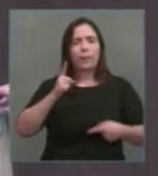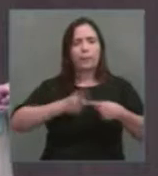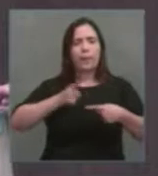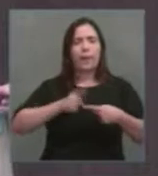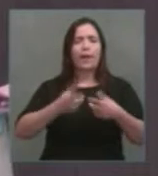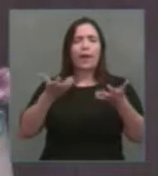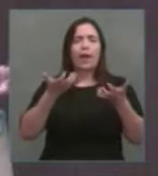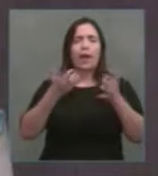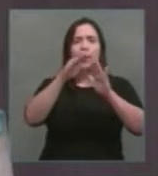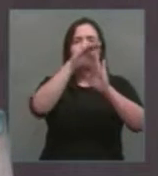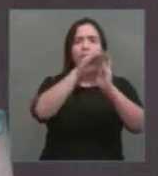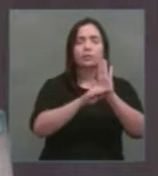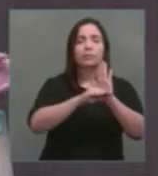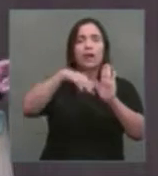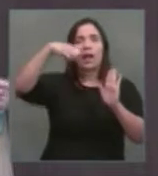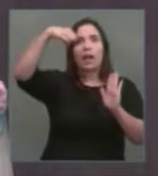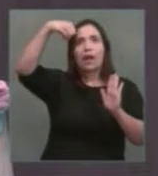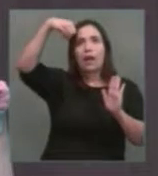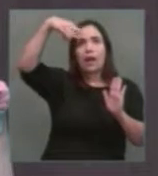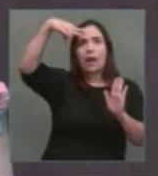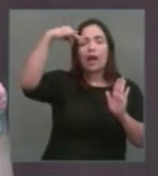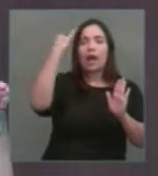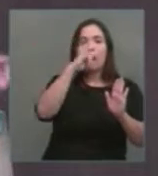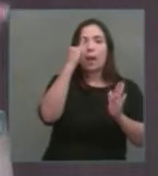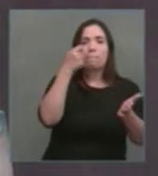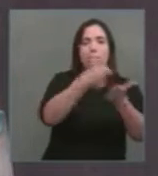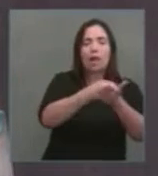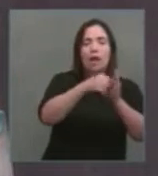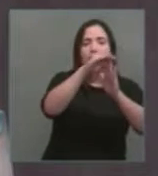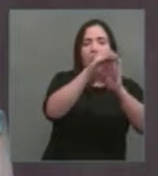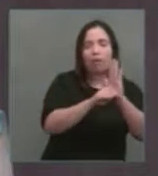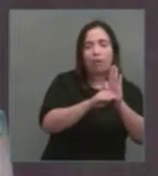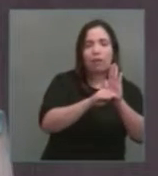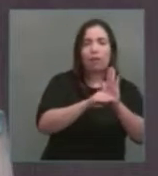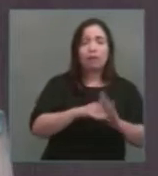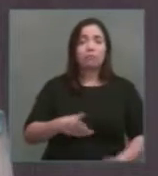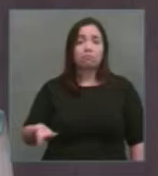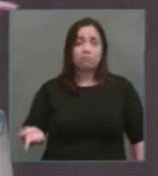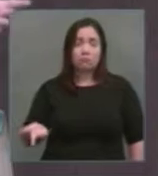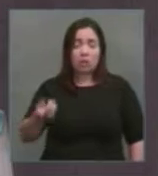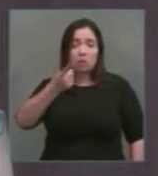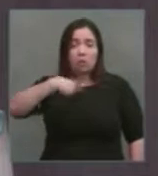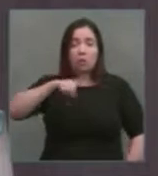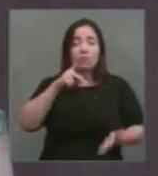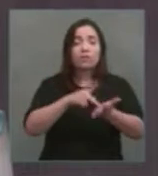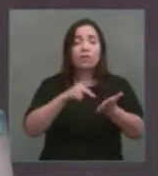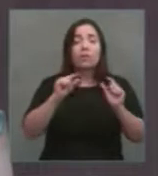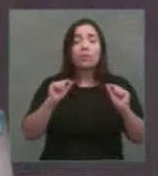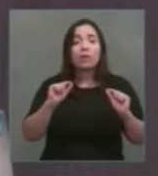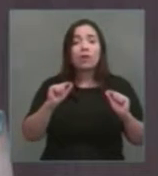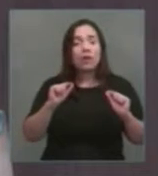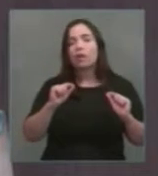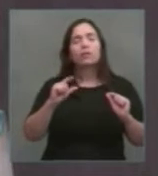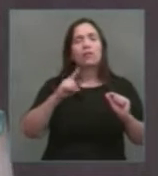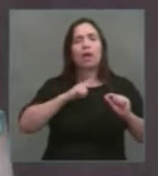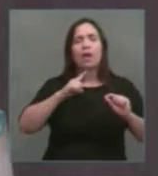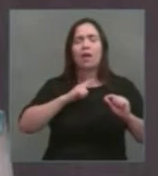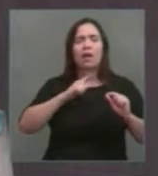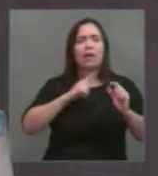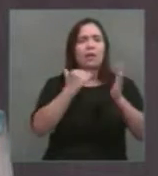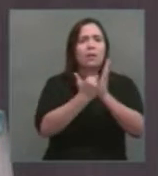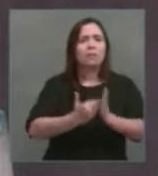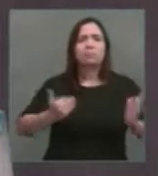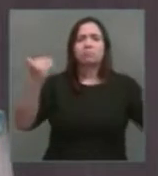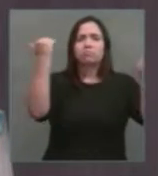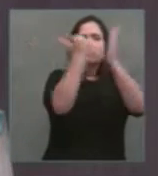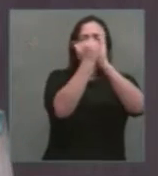tarifas de energia elétrica, de telefonia. Nós tivemos, na verdade, uma ampliação muito grande da base